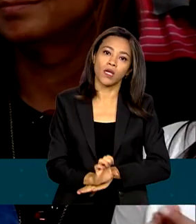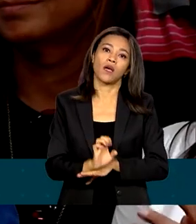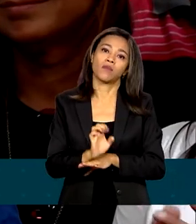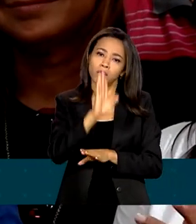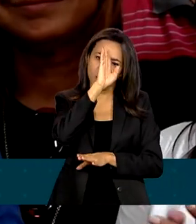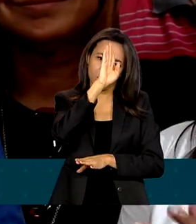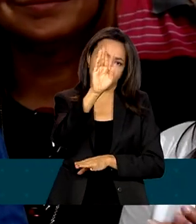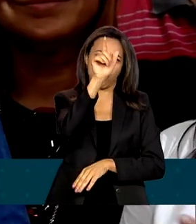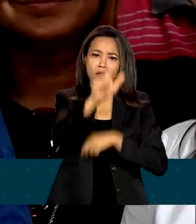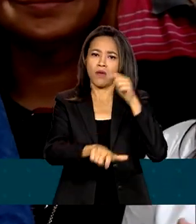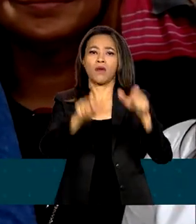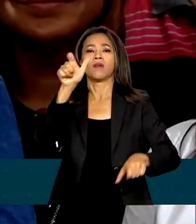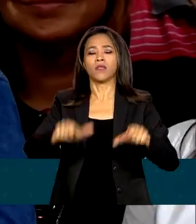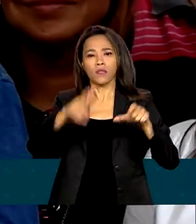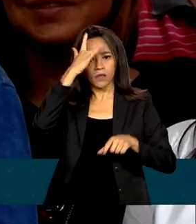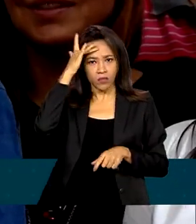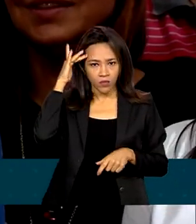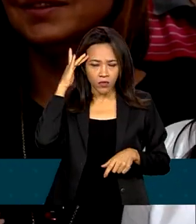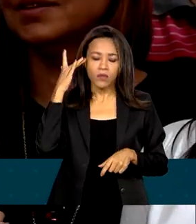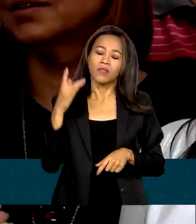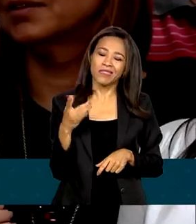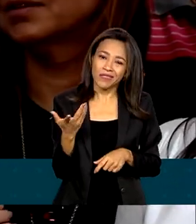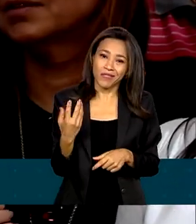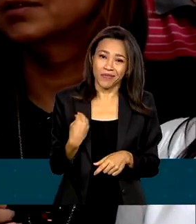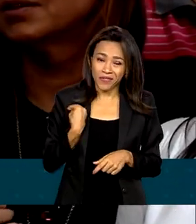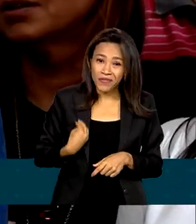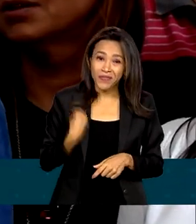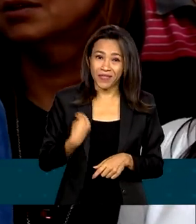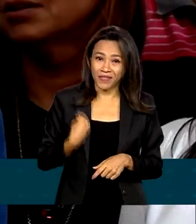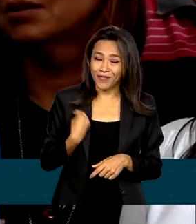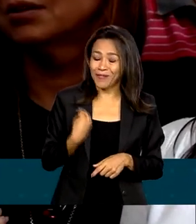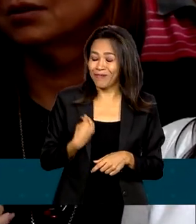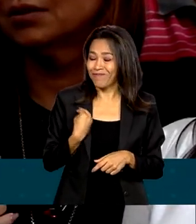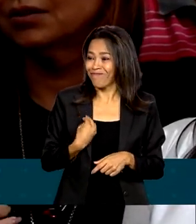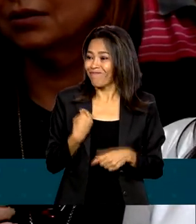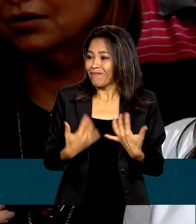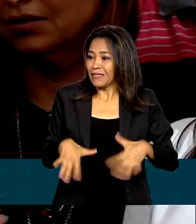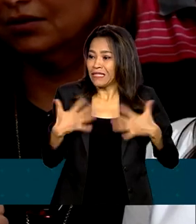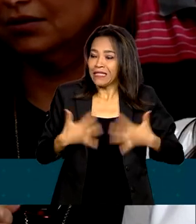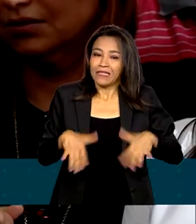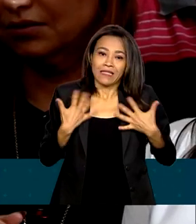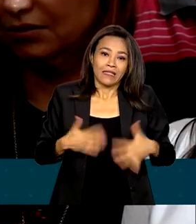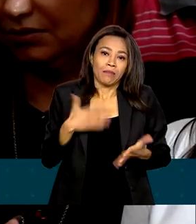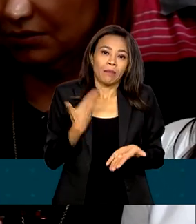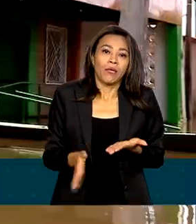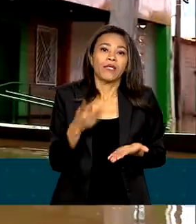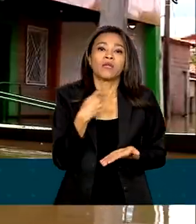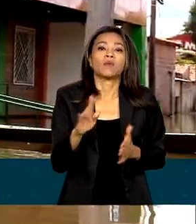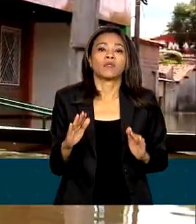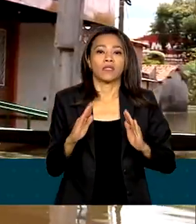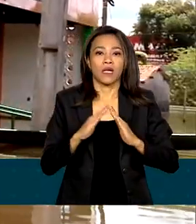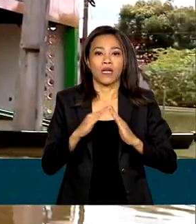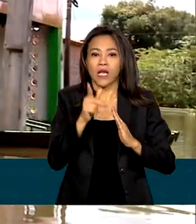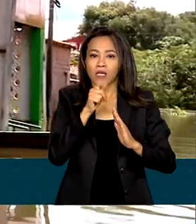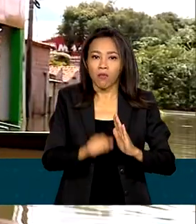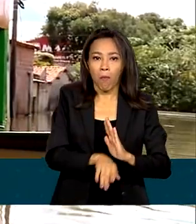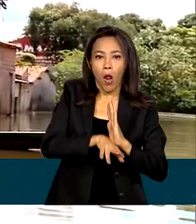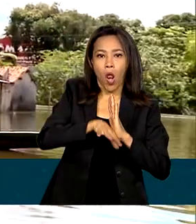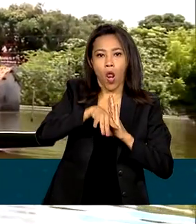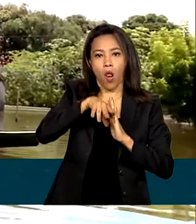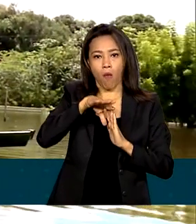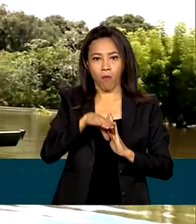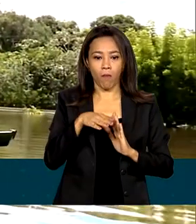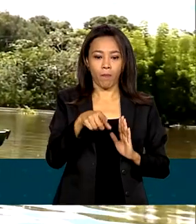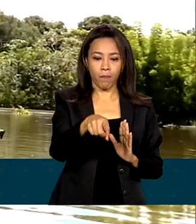vivendo em situação muito desagradável, como as pessoas que tiveram suas casas alagadas. De acordo com informações